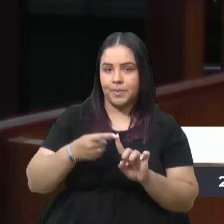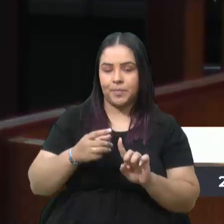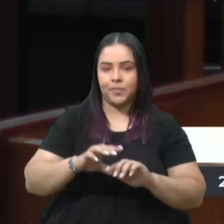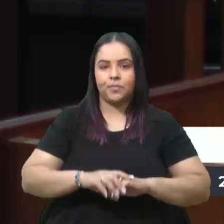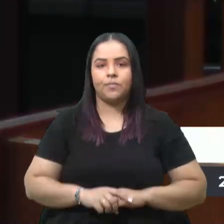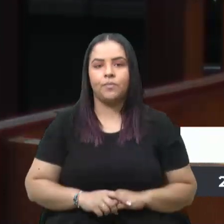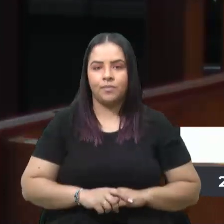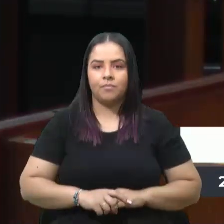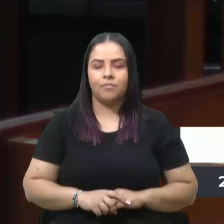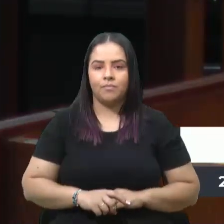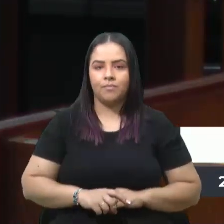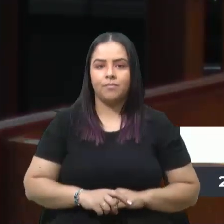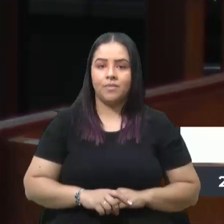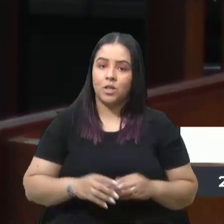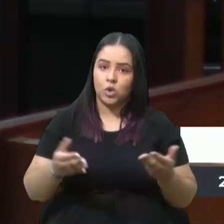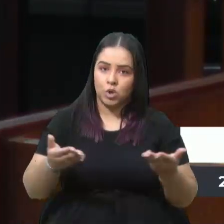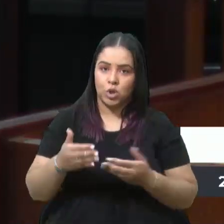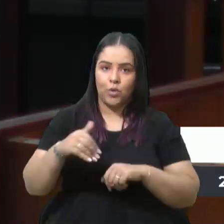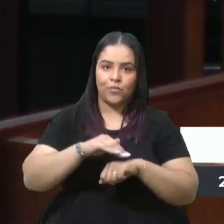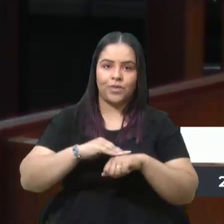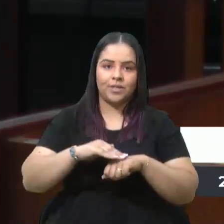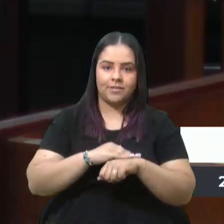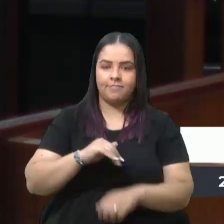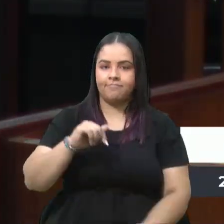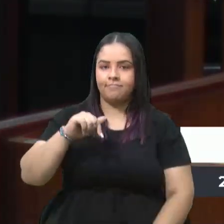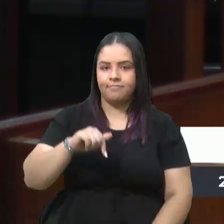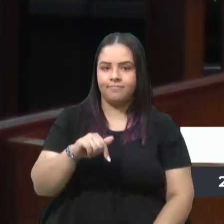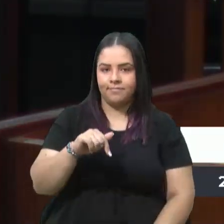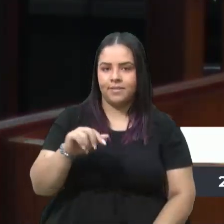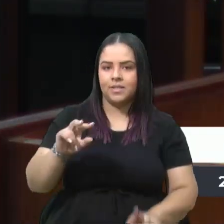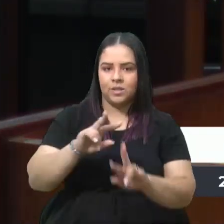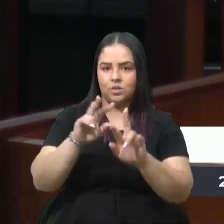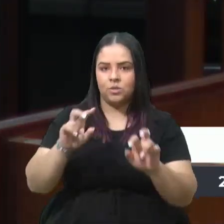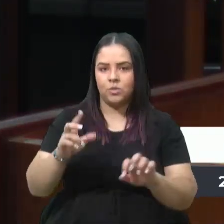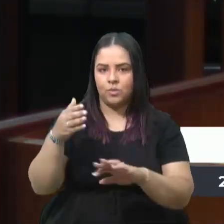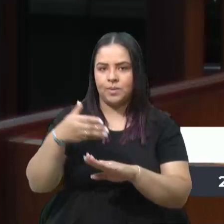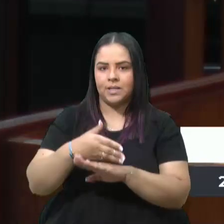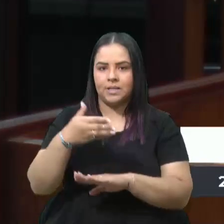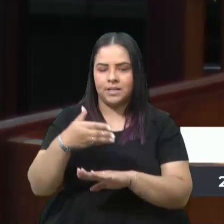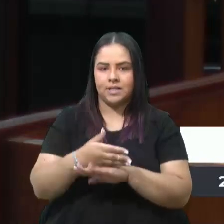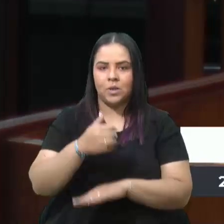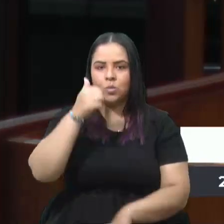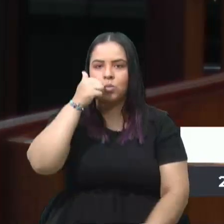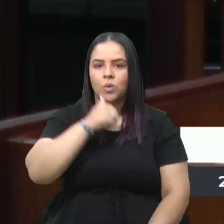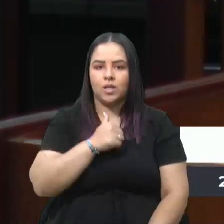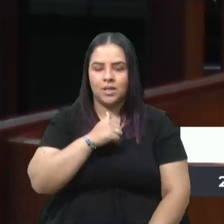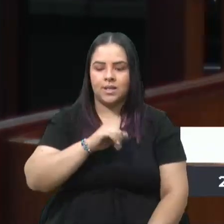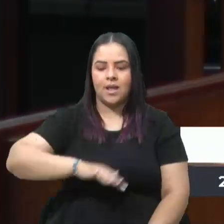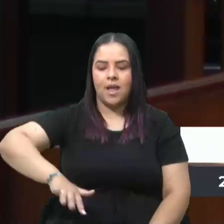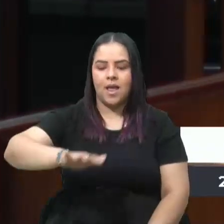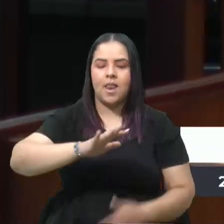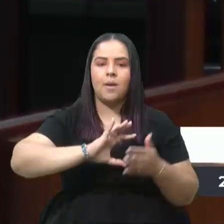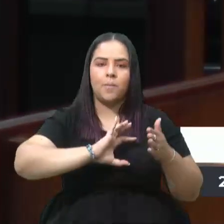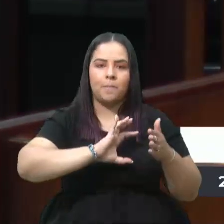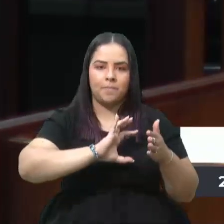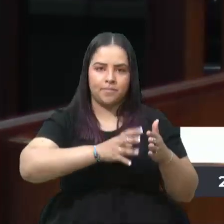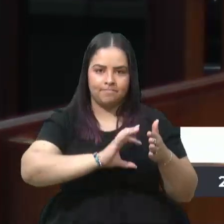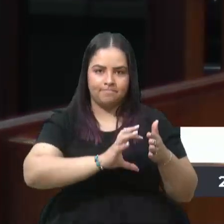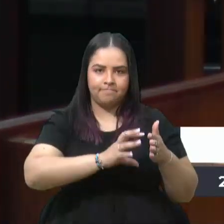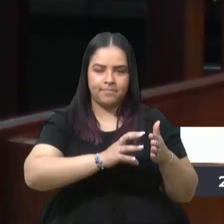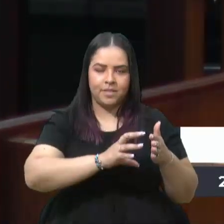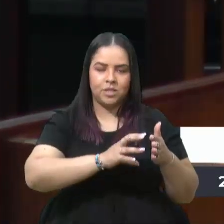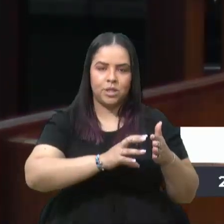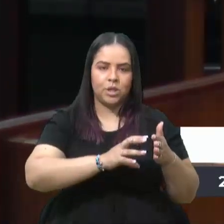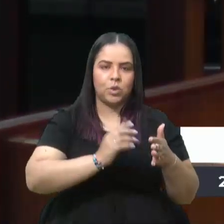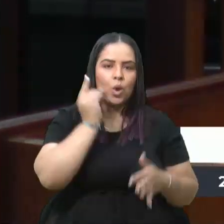um pouco já conversado aqui, é sobre a participação da mulher na política. O quanto